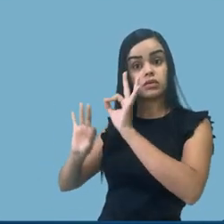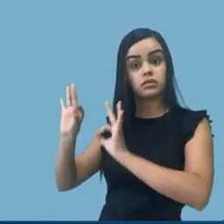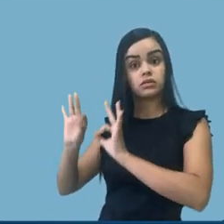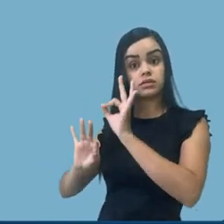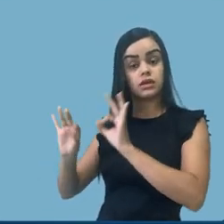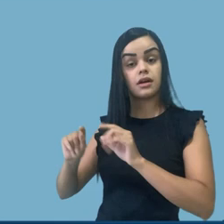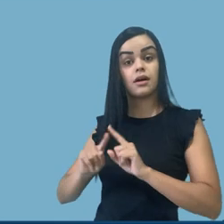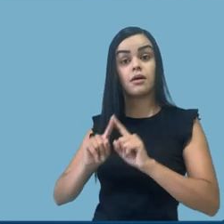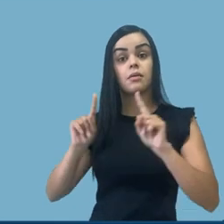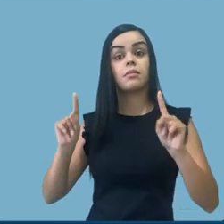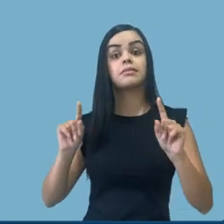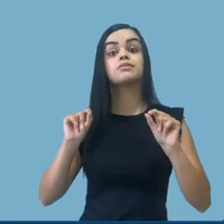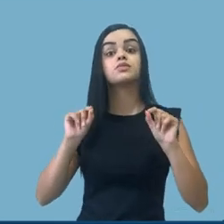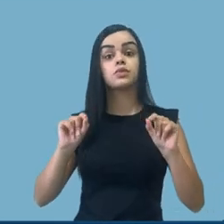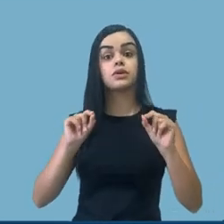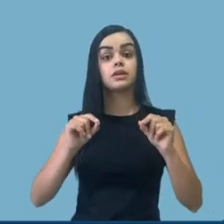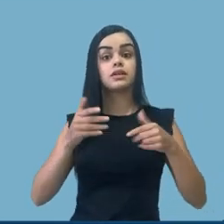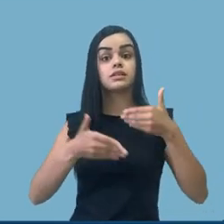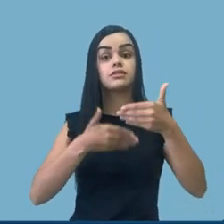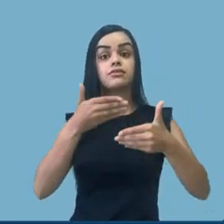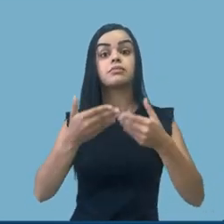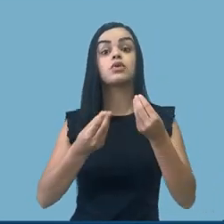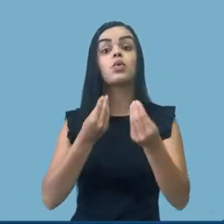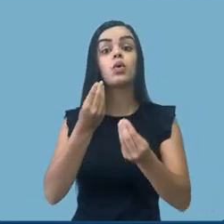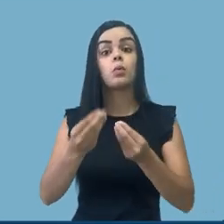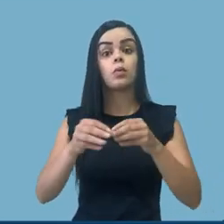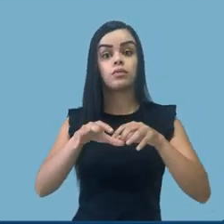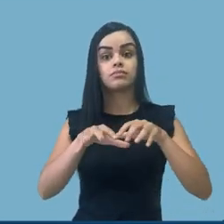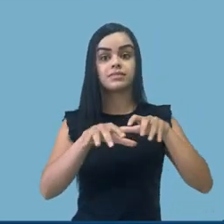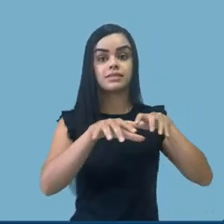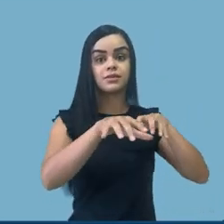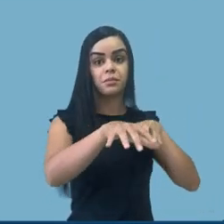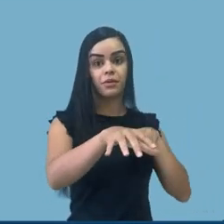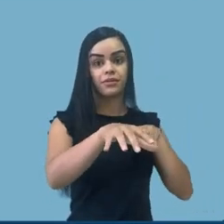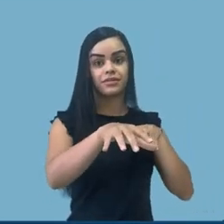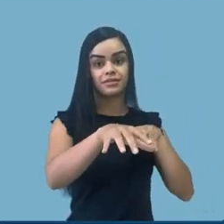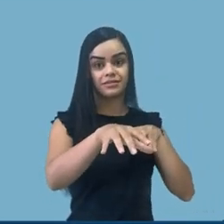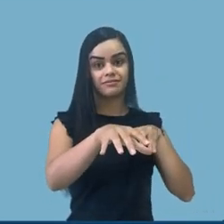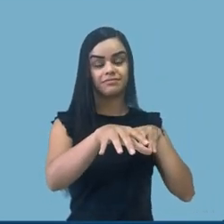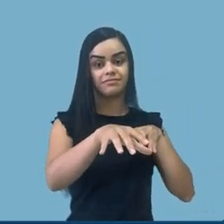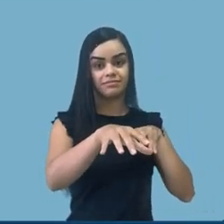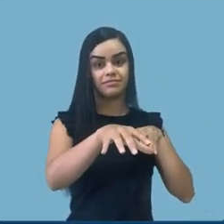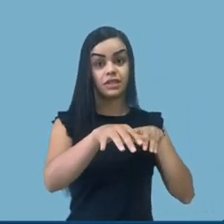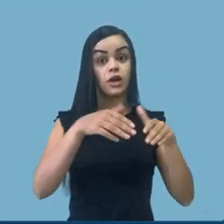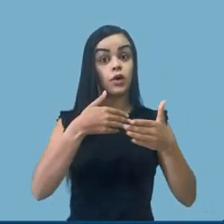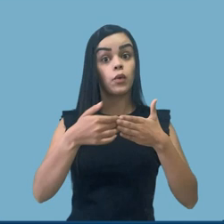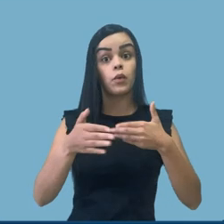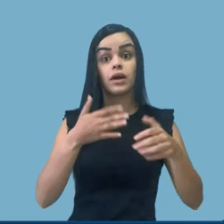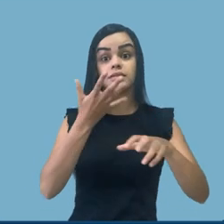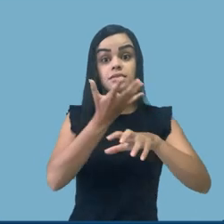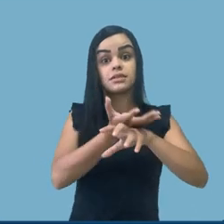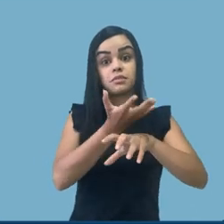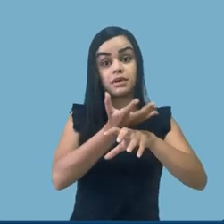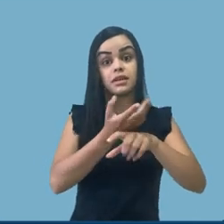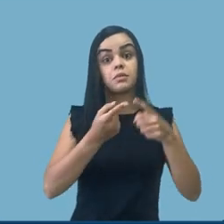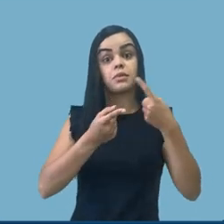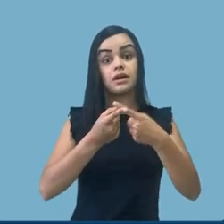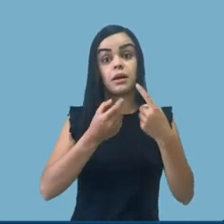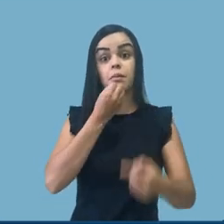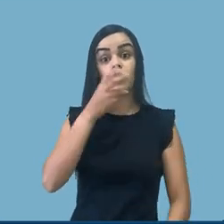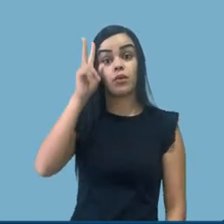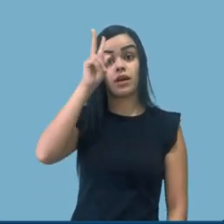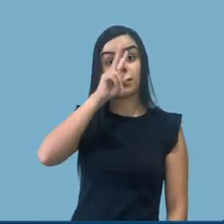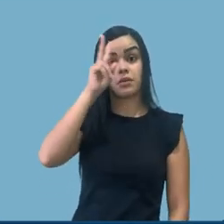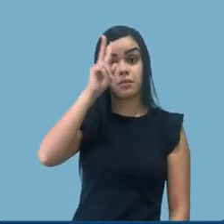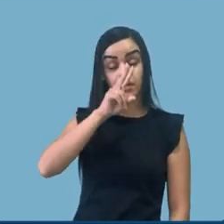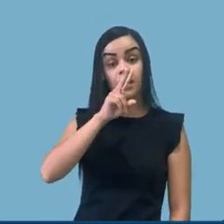só que vão ser desenvolvidas na forma de ensino remoto. E qualquer disciplina, porque é bom destacar que nos períodos